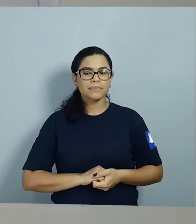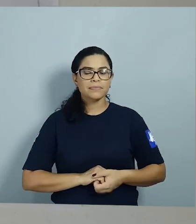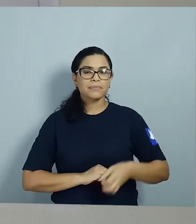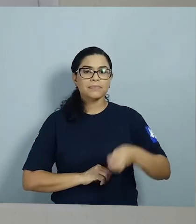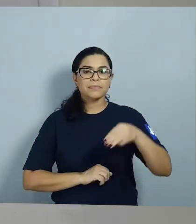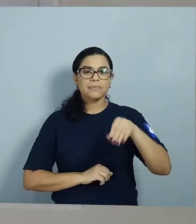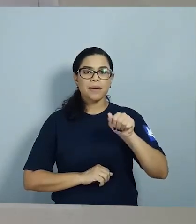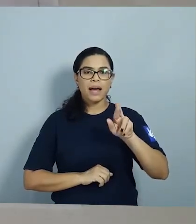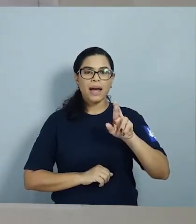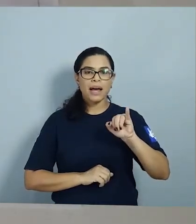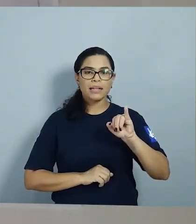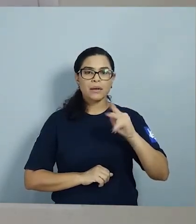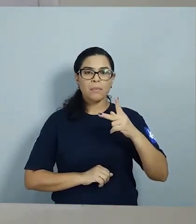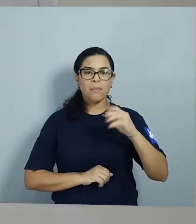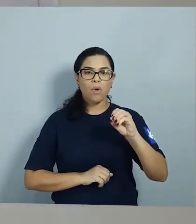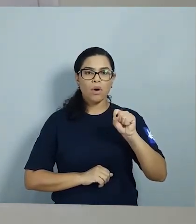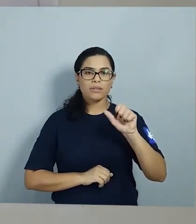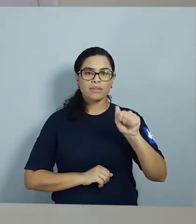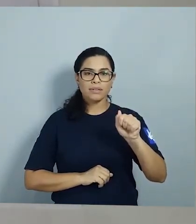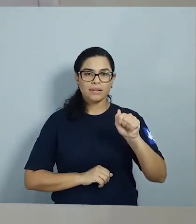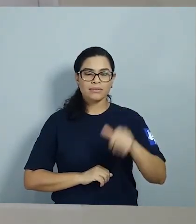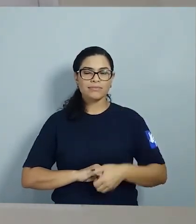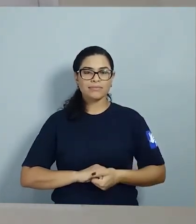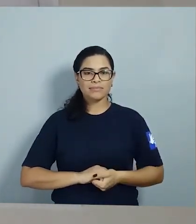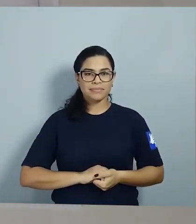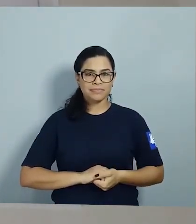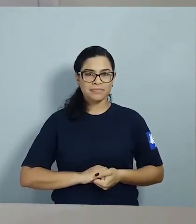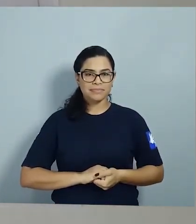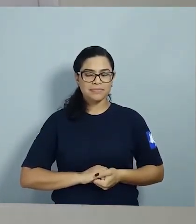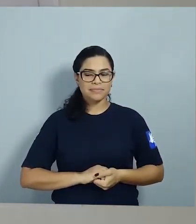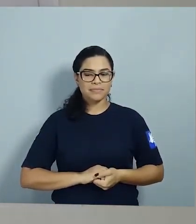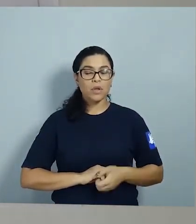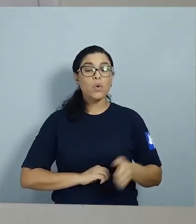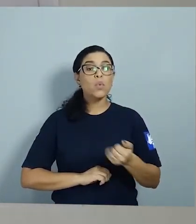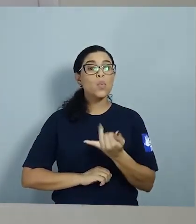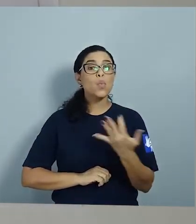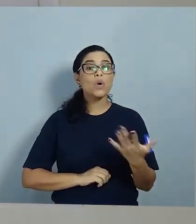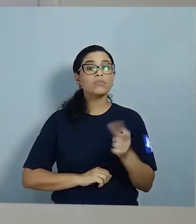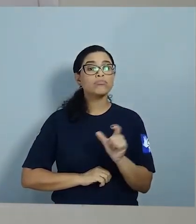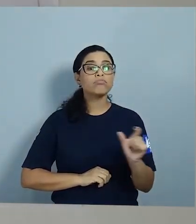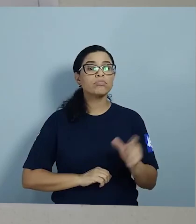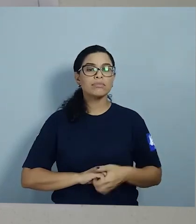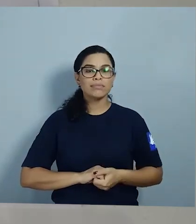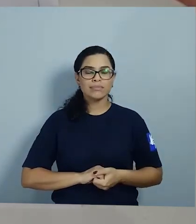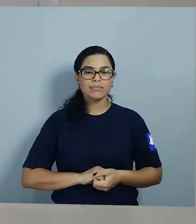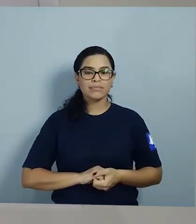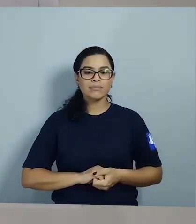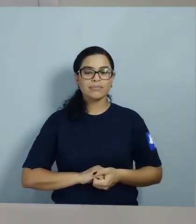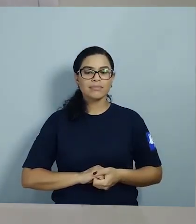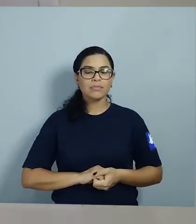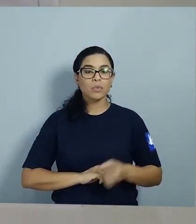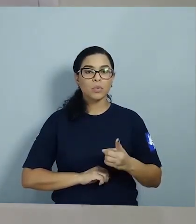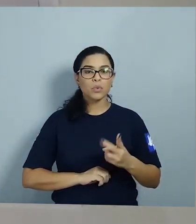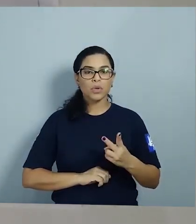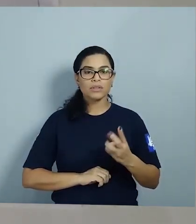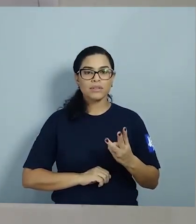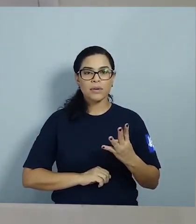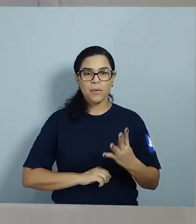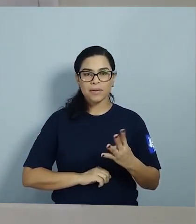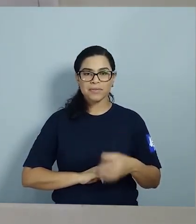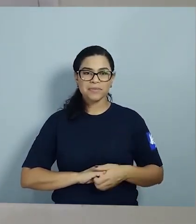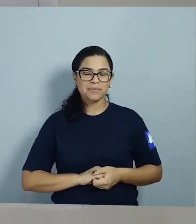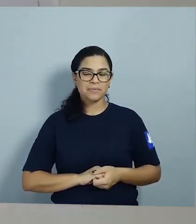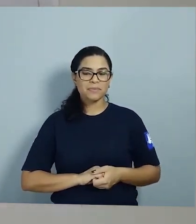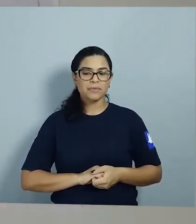-po-za Quantos pedacinhos? Um, dois,